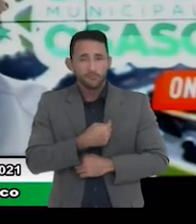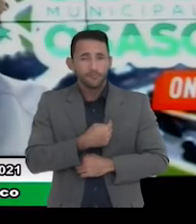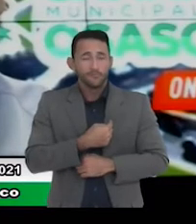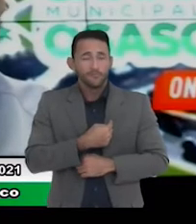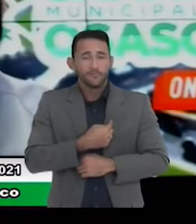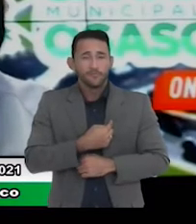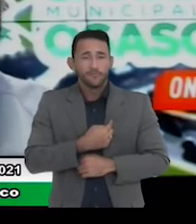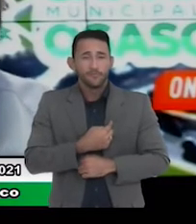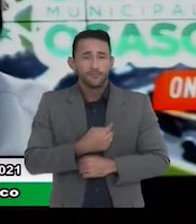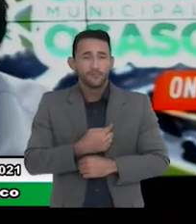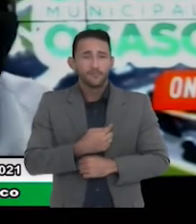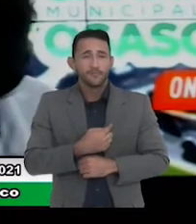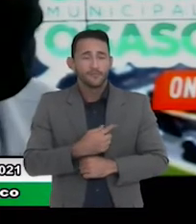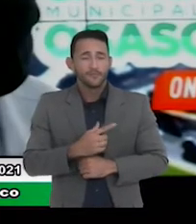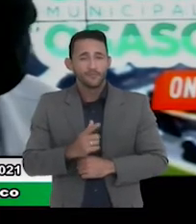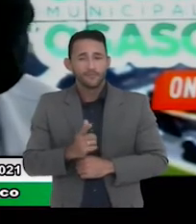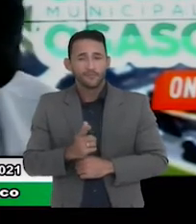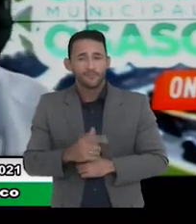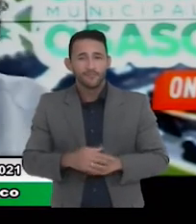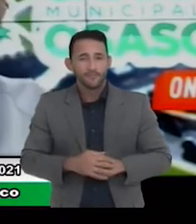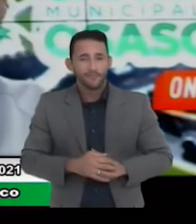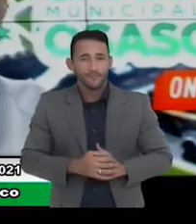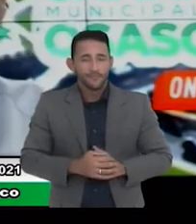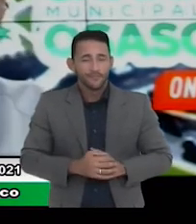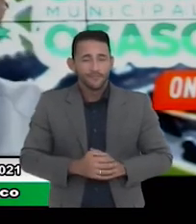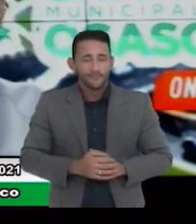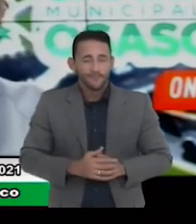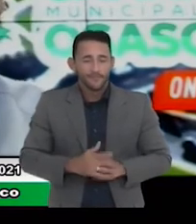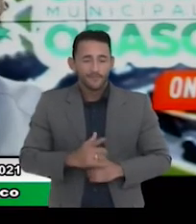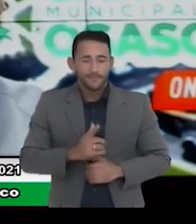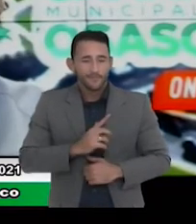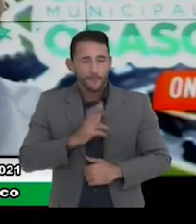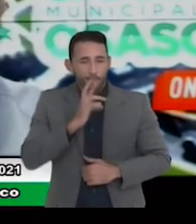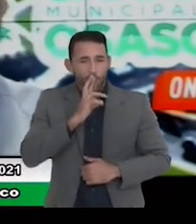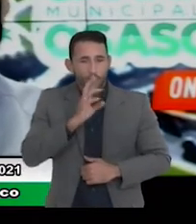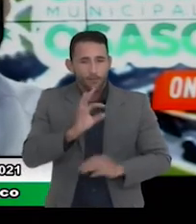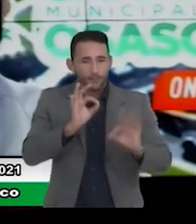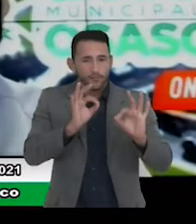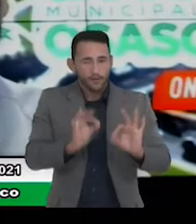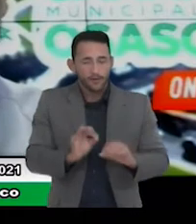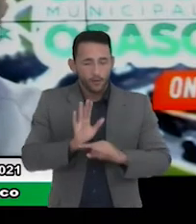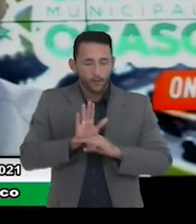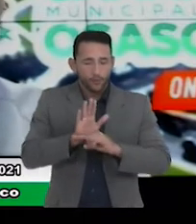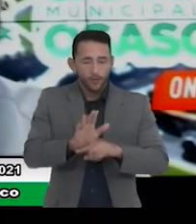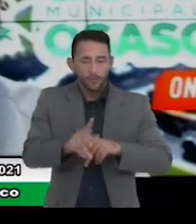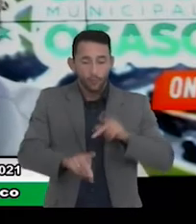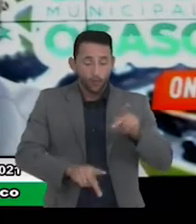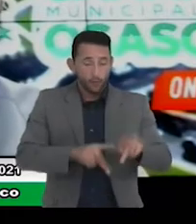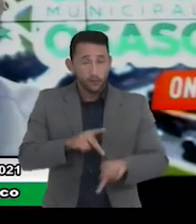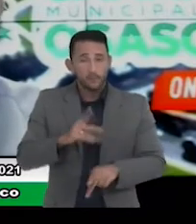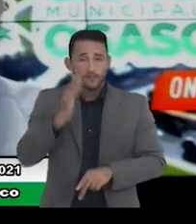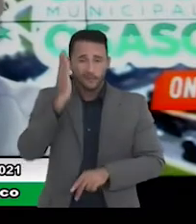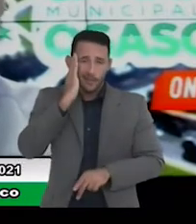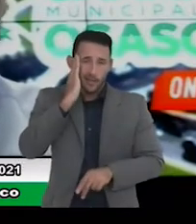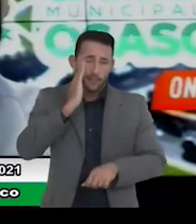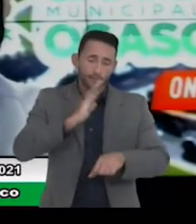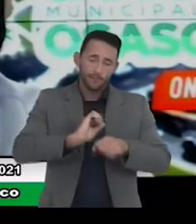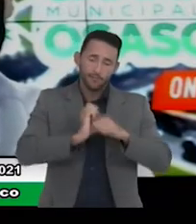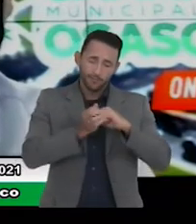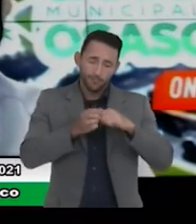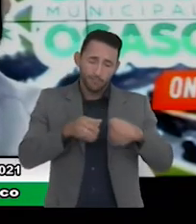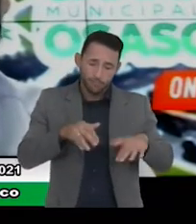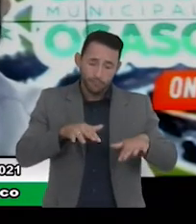uma um resultado favorável para a população momento difícil né com